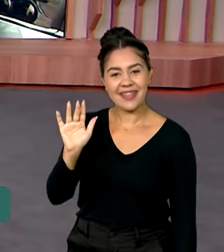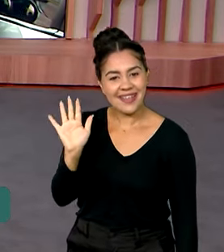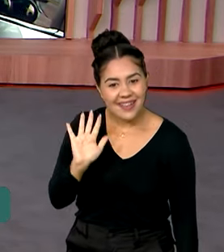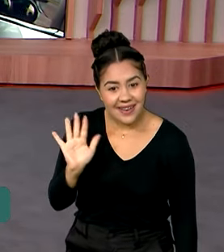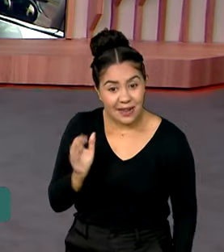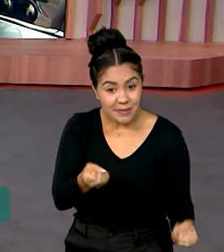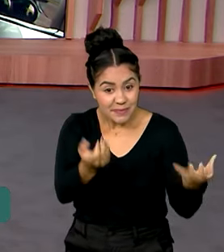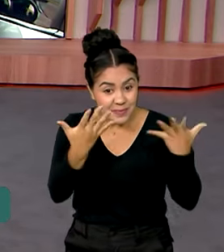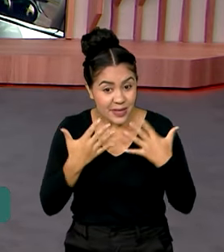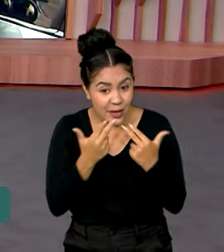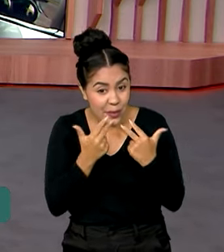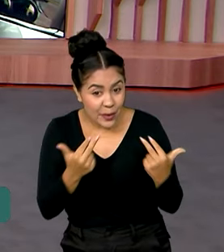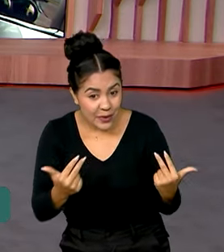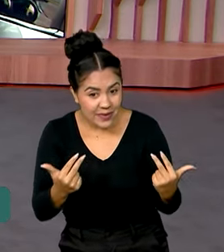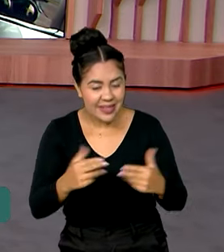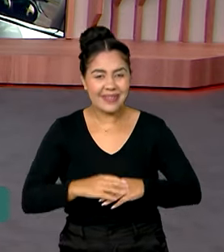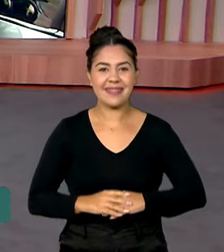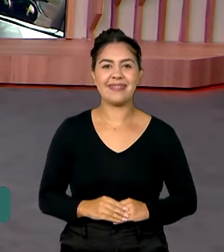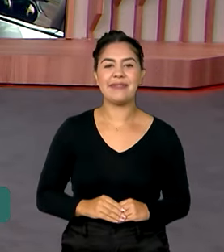Novidades, então, hein? Bom dia para você.